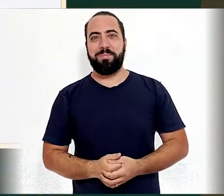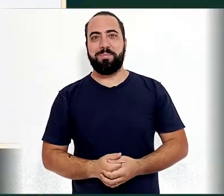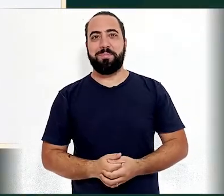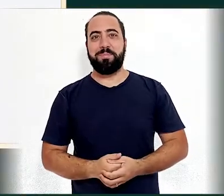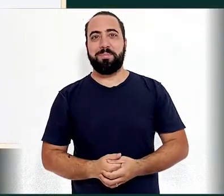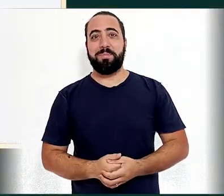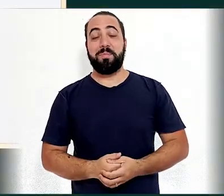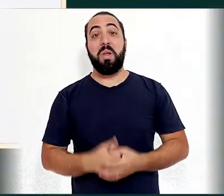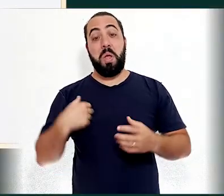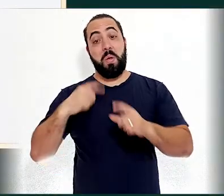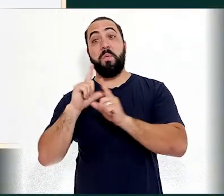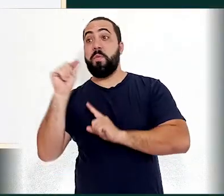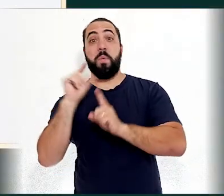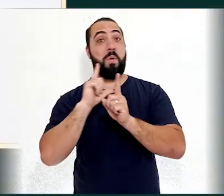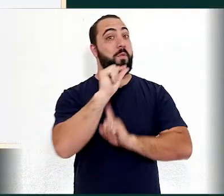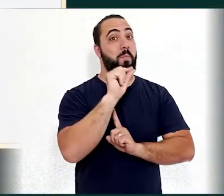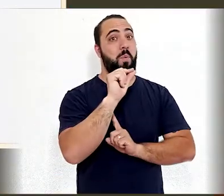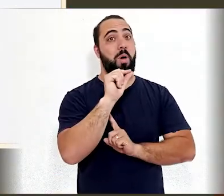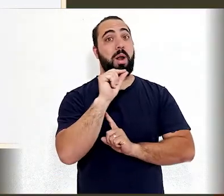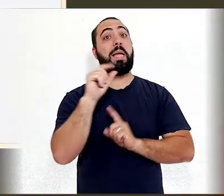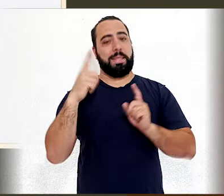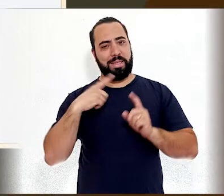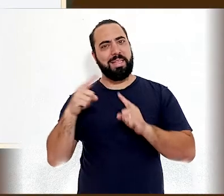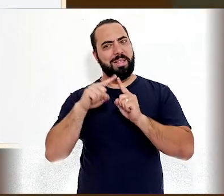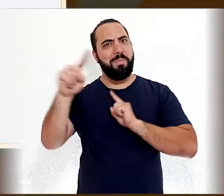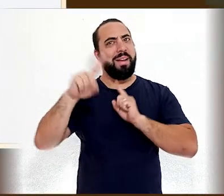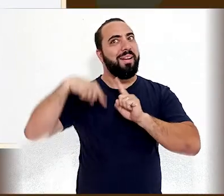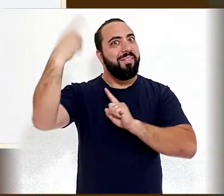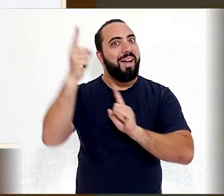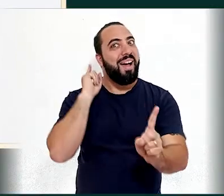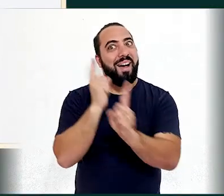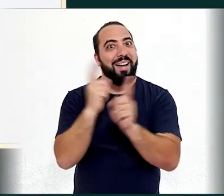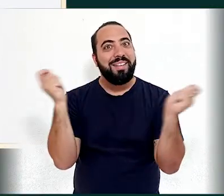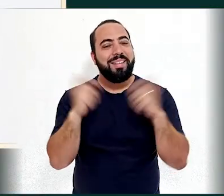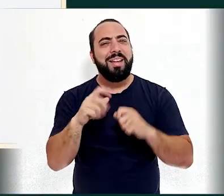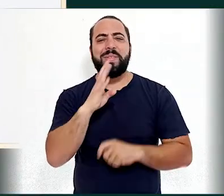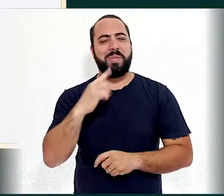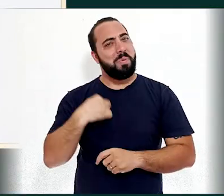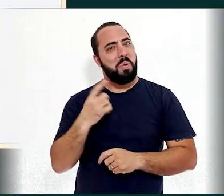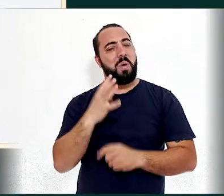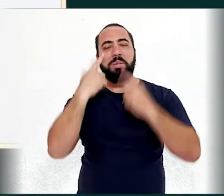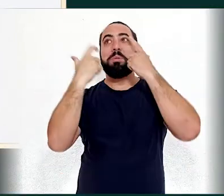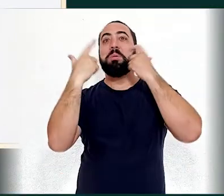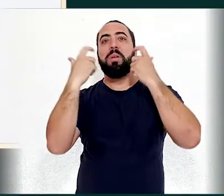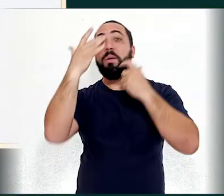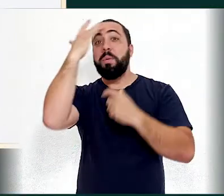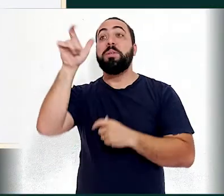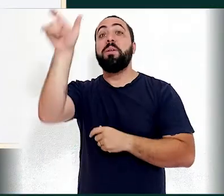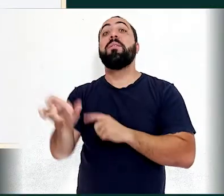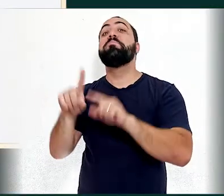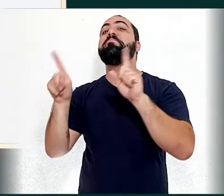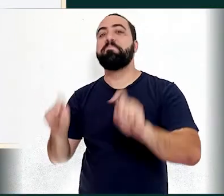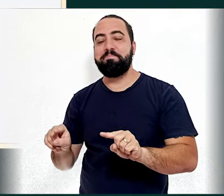Vou-me embora, vou-me embora, pela semana que vem. Quem não me conhece, chora, que dirá que me quebeia.